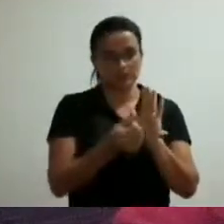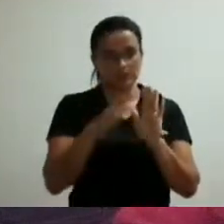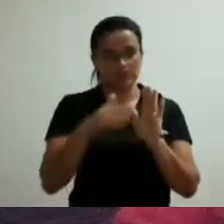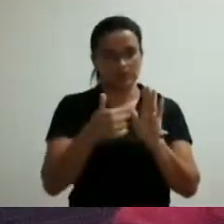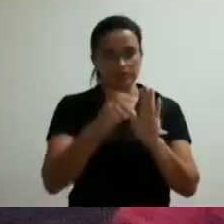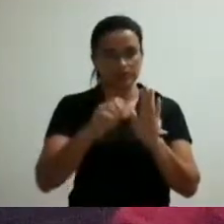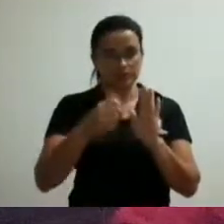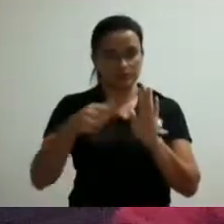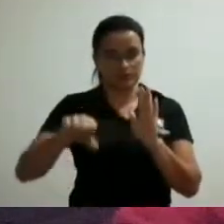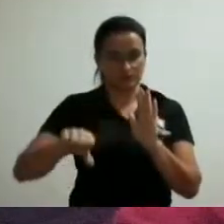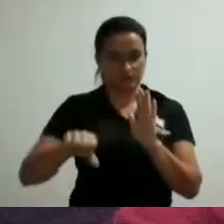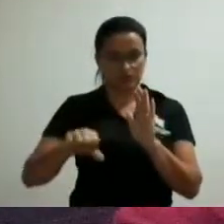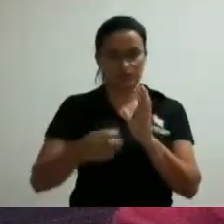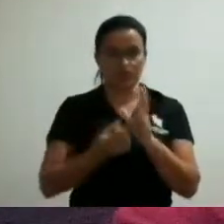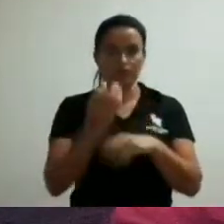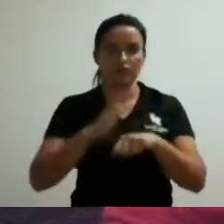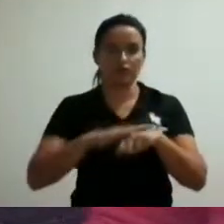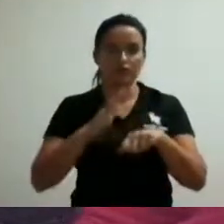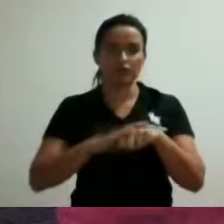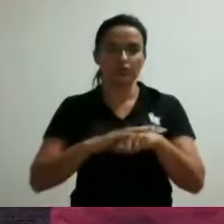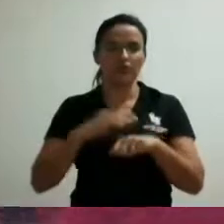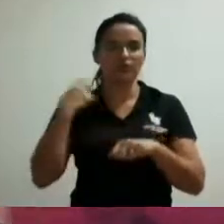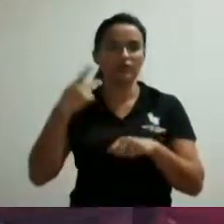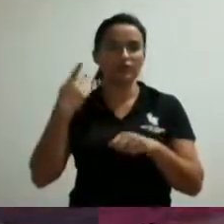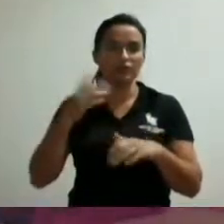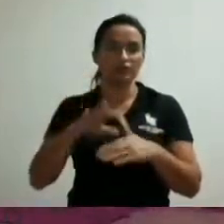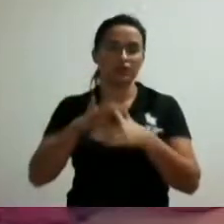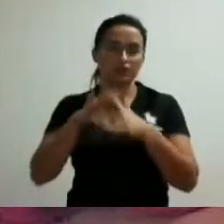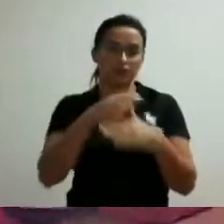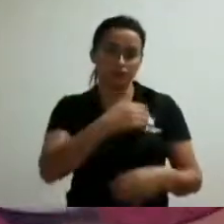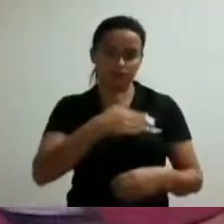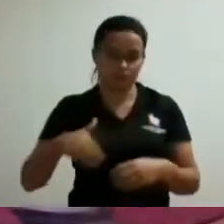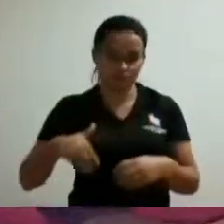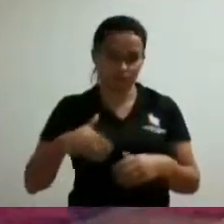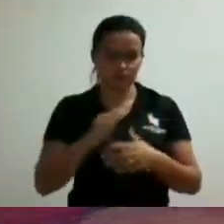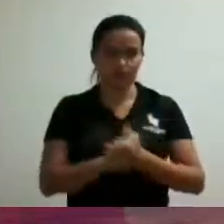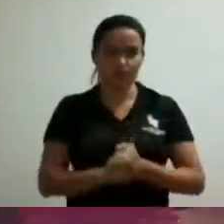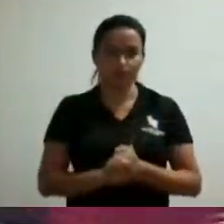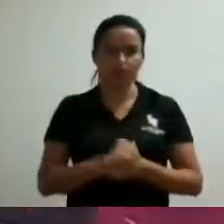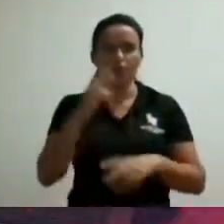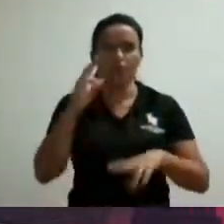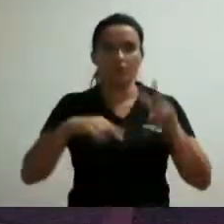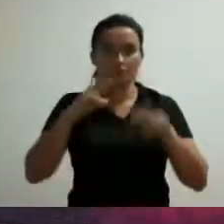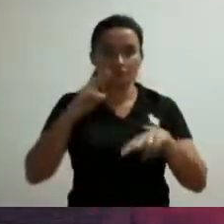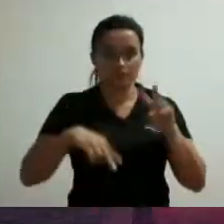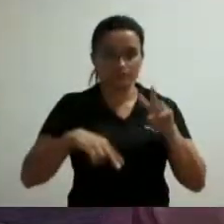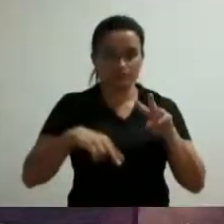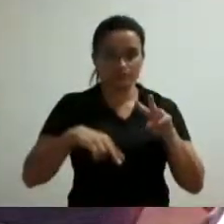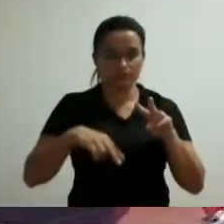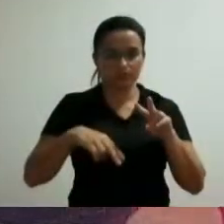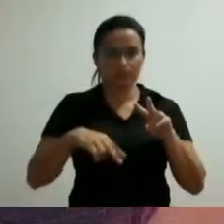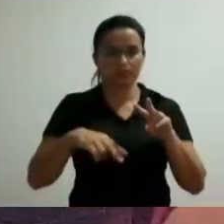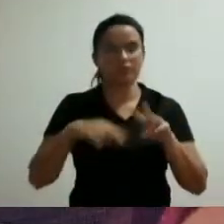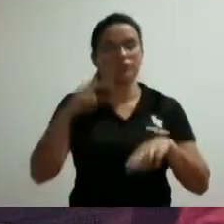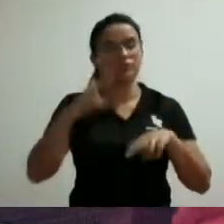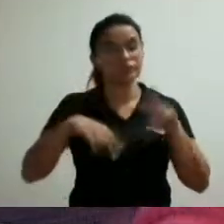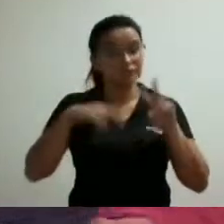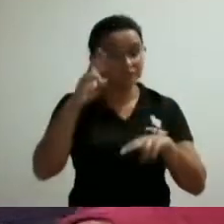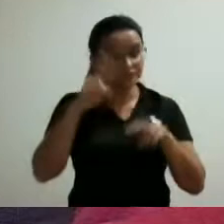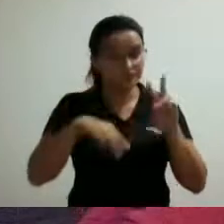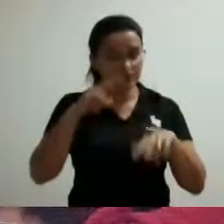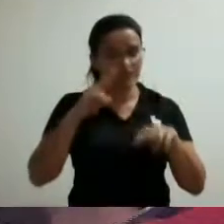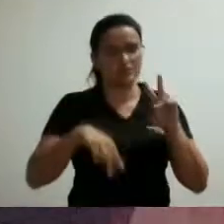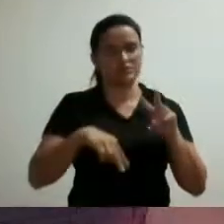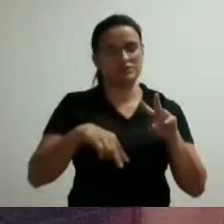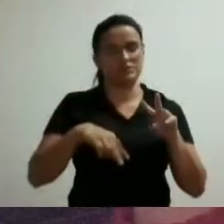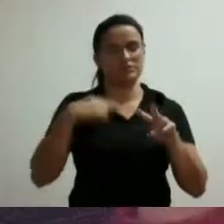do vereador marlon sequeira parecer já ali escolha maioria simples observação vista vereadores vai